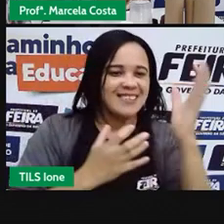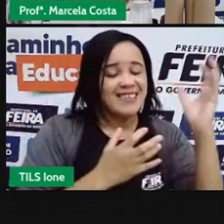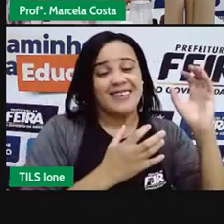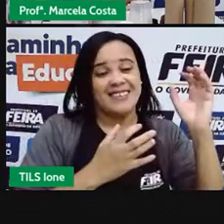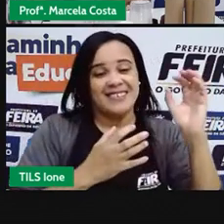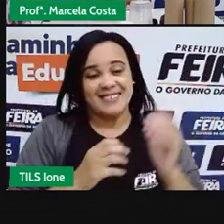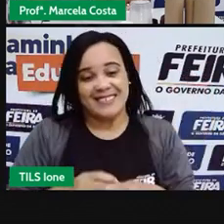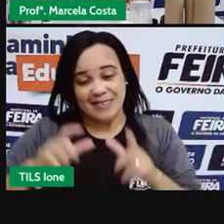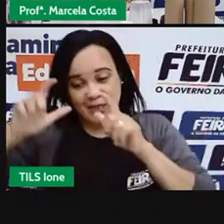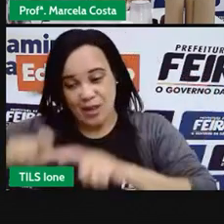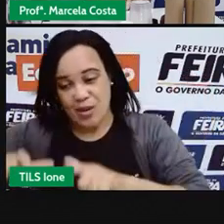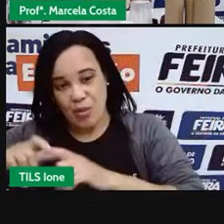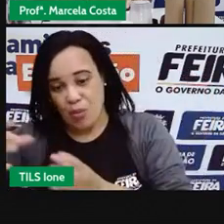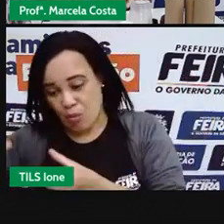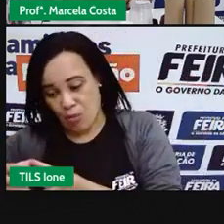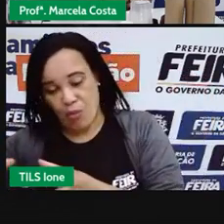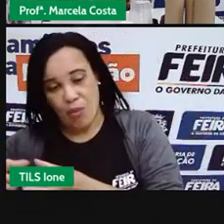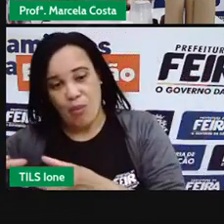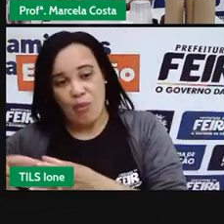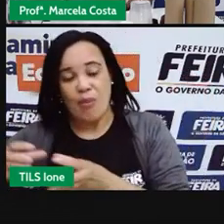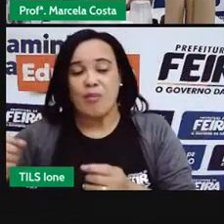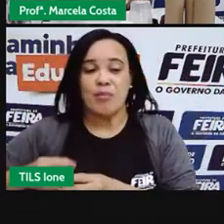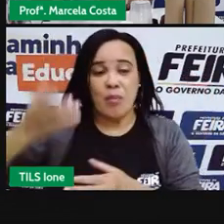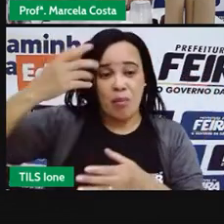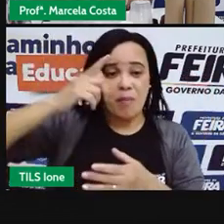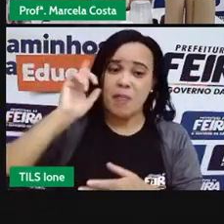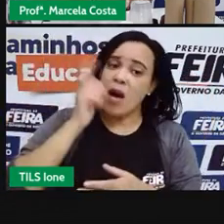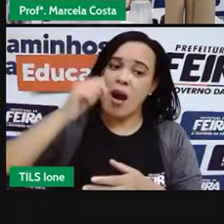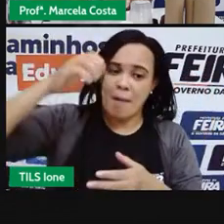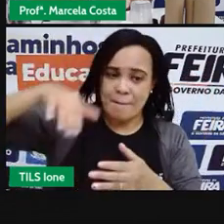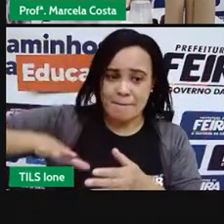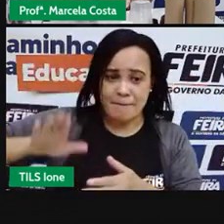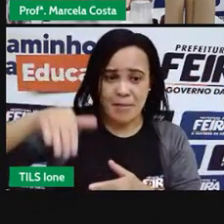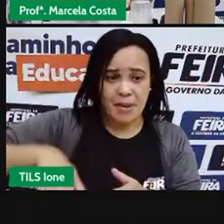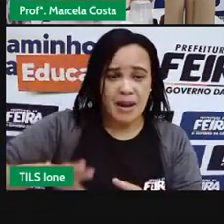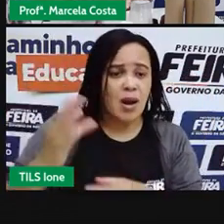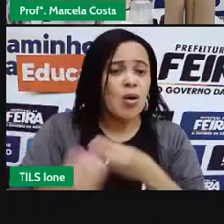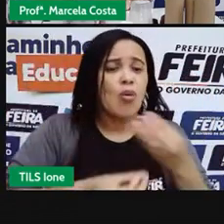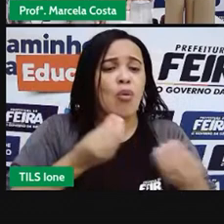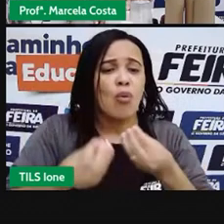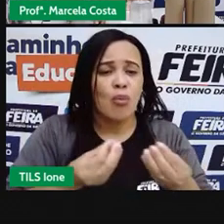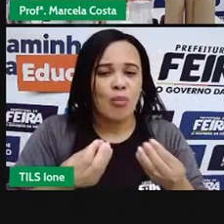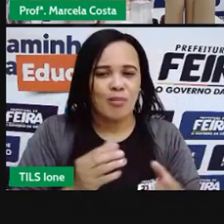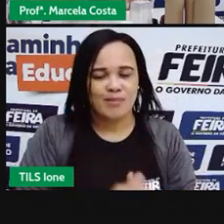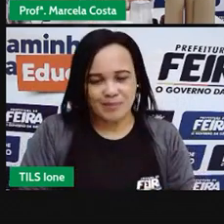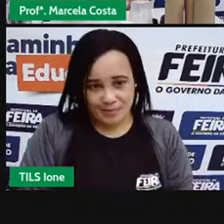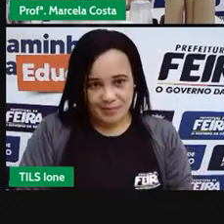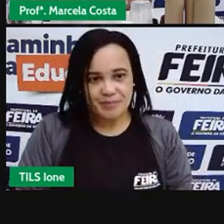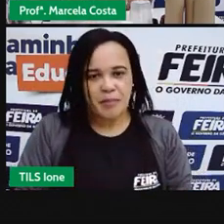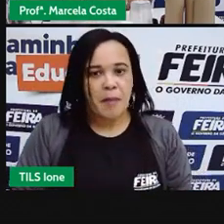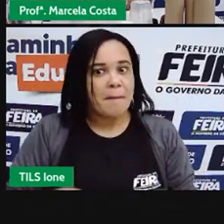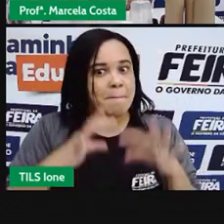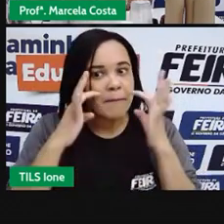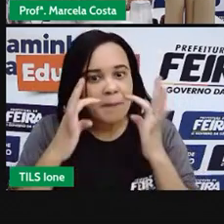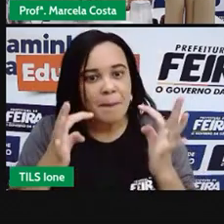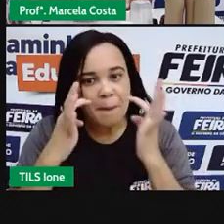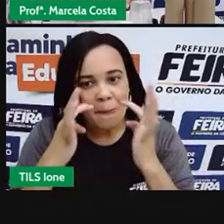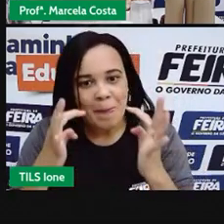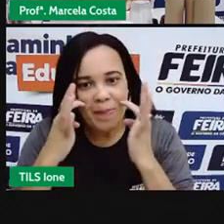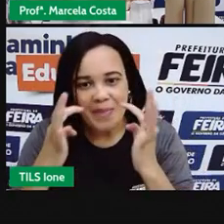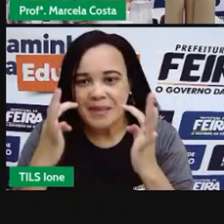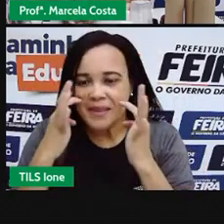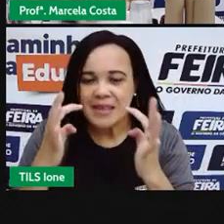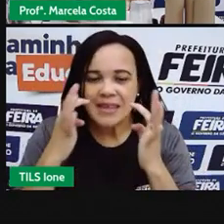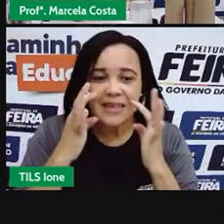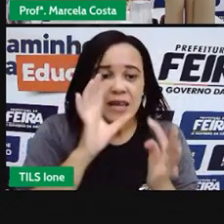né, com uma pequena sereia. Então, você vai observando aí esses aspectos da história,